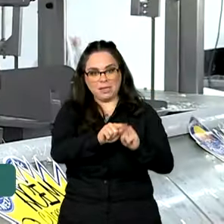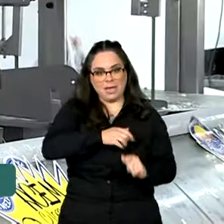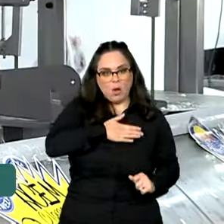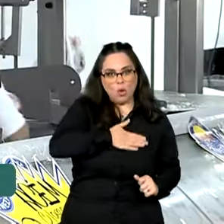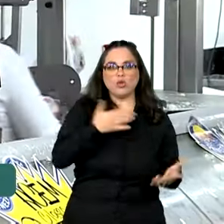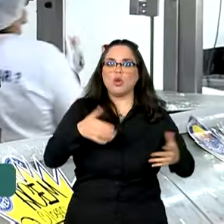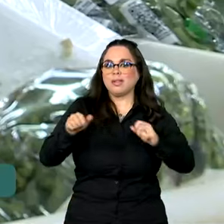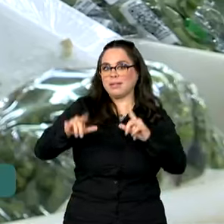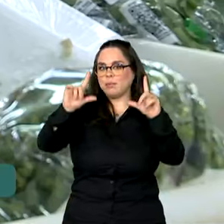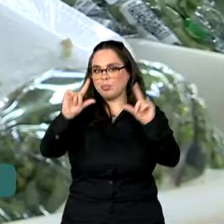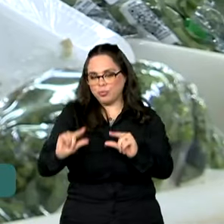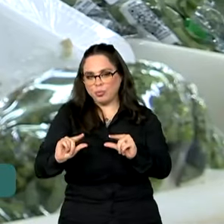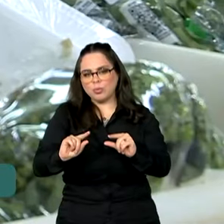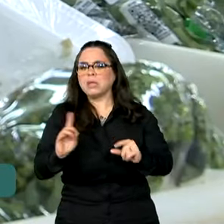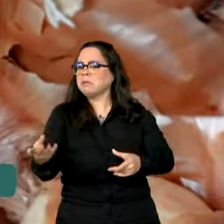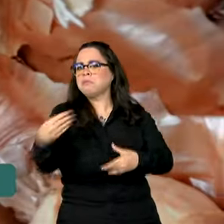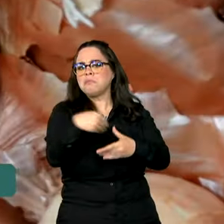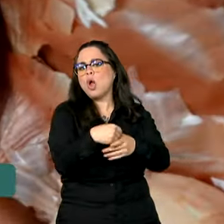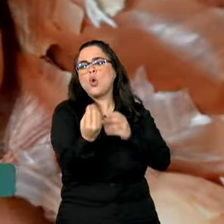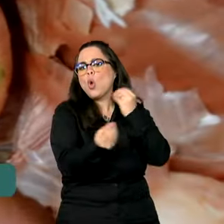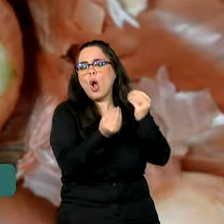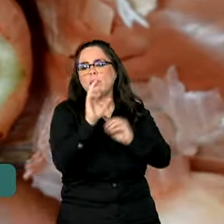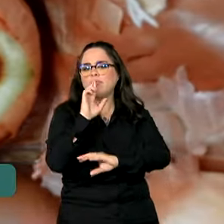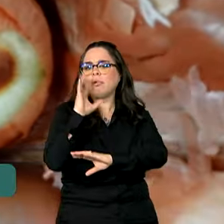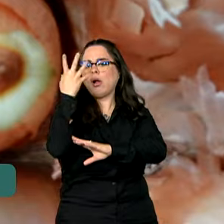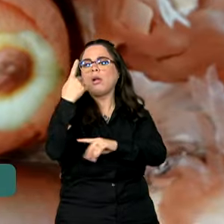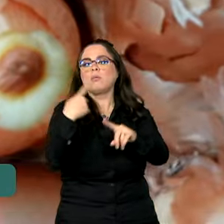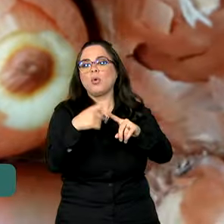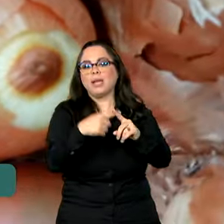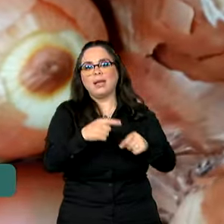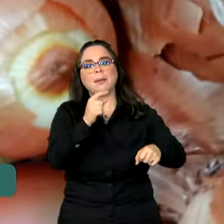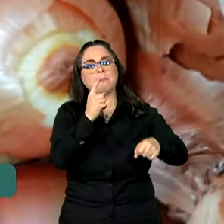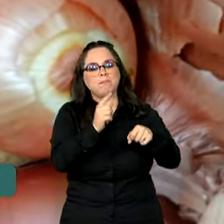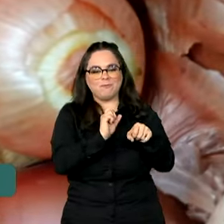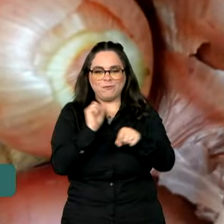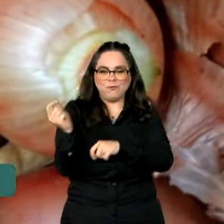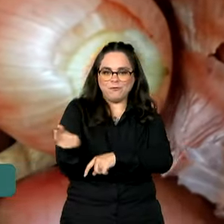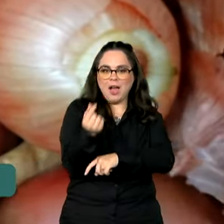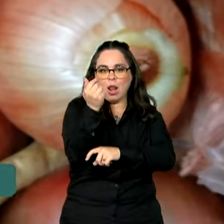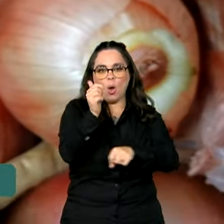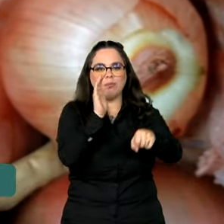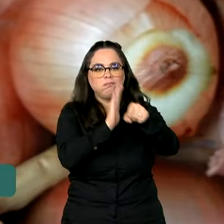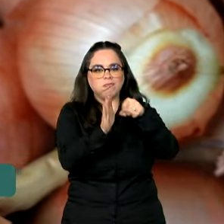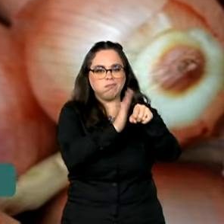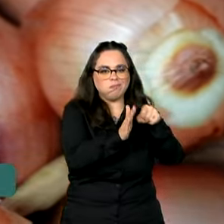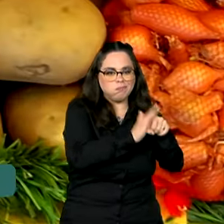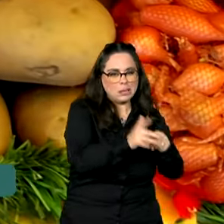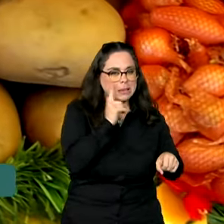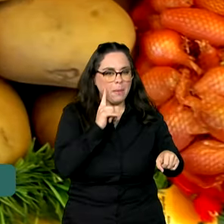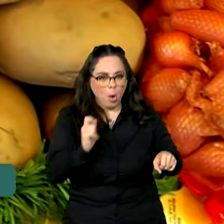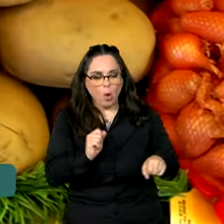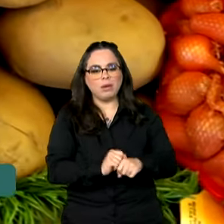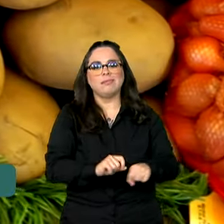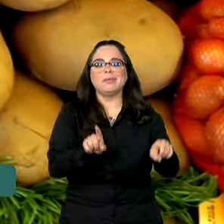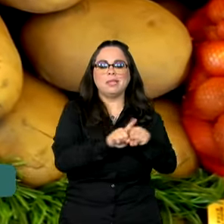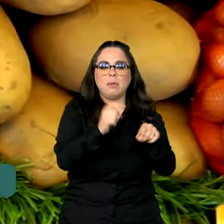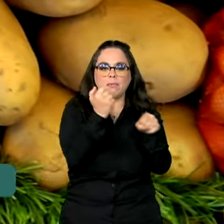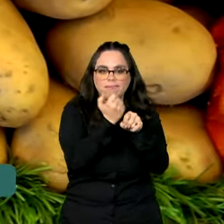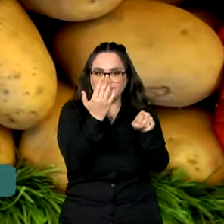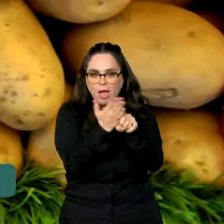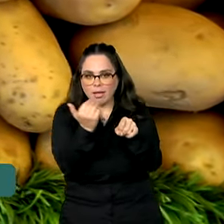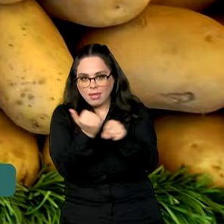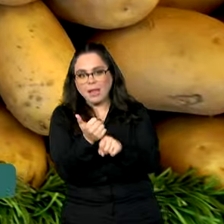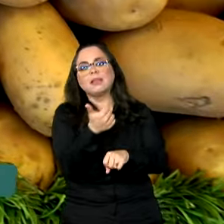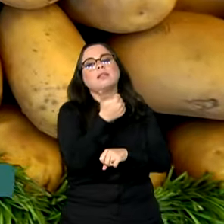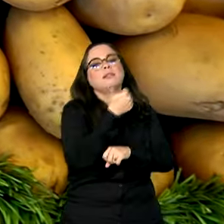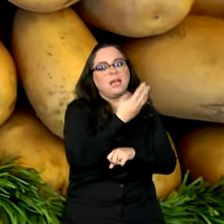Contribuíram para este resultado as quedas da cebola de 21,88%, da batata inglesa de